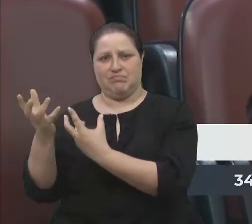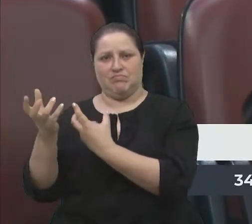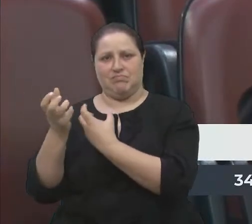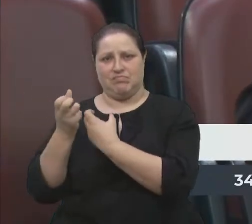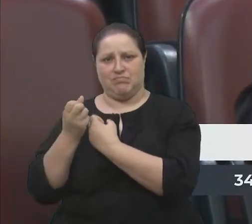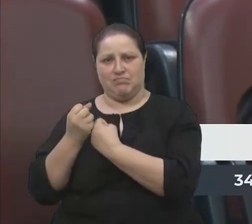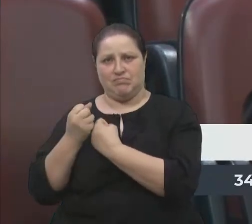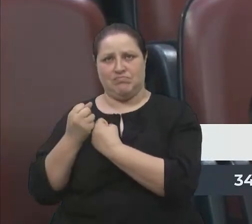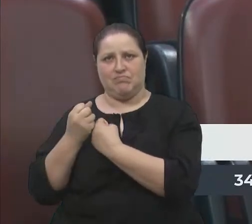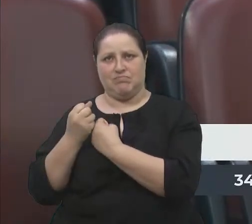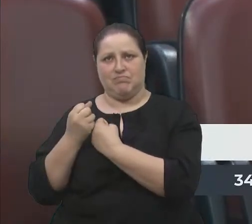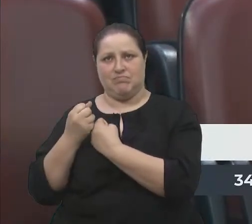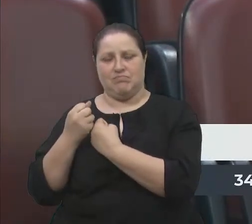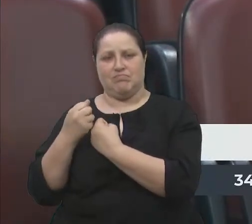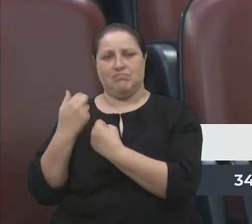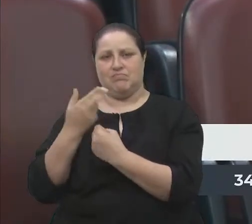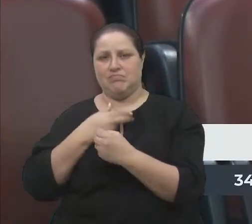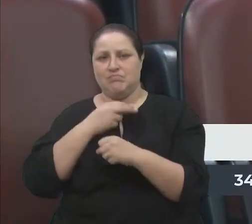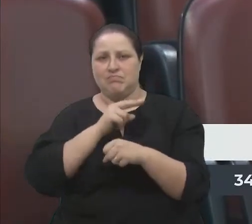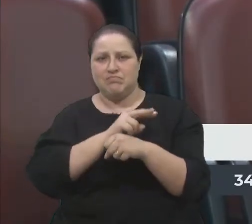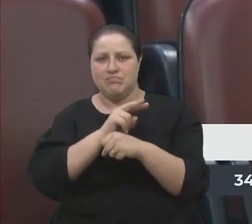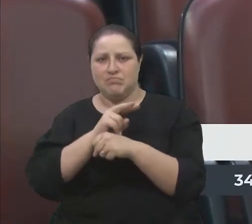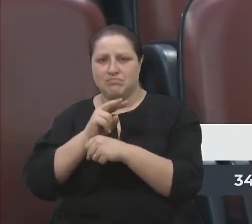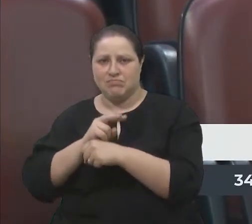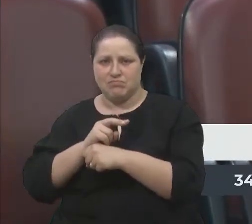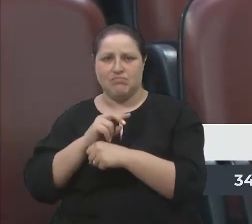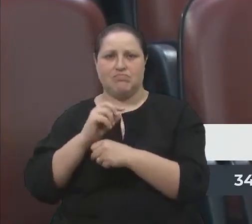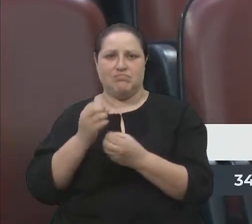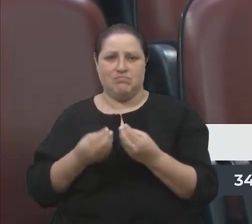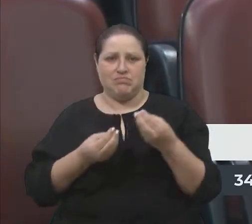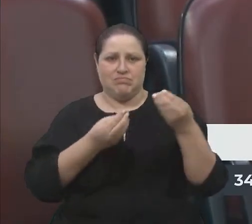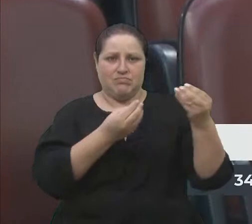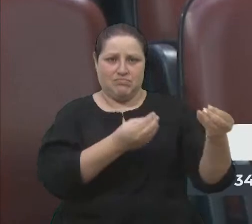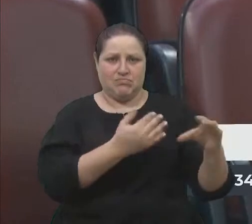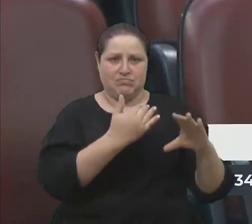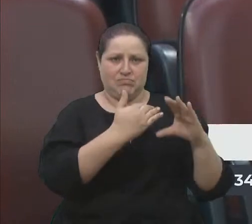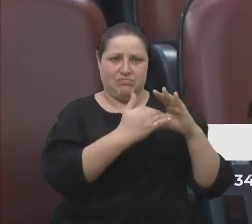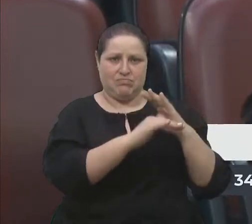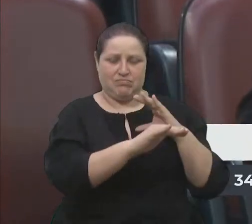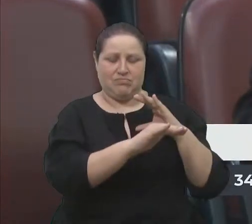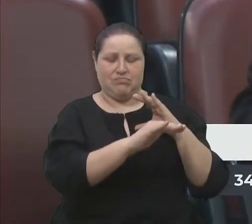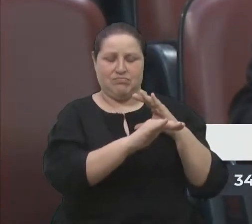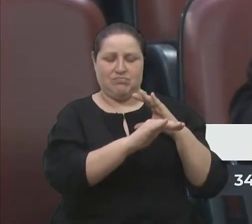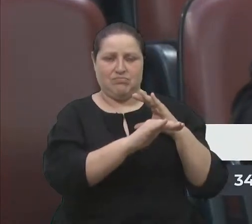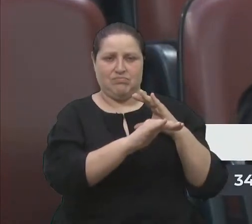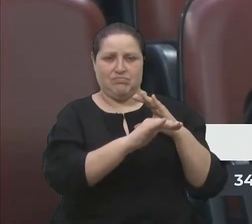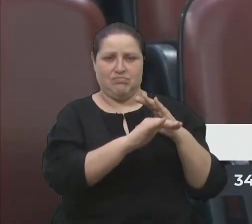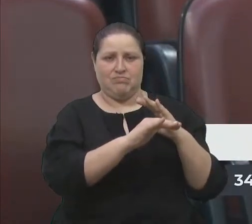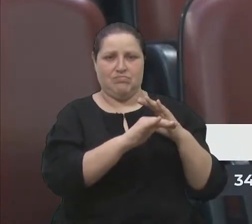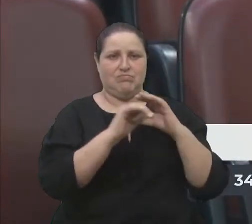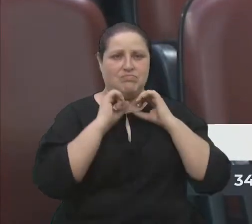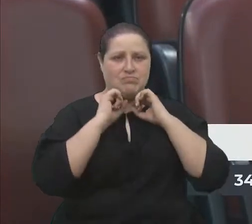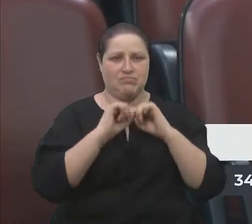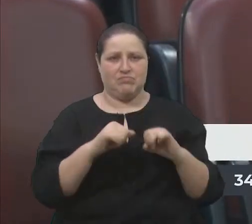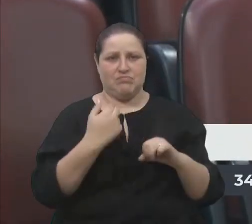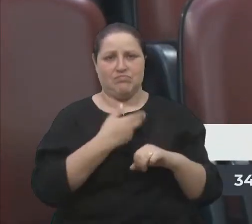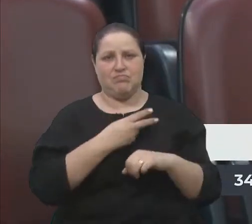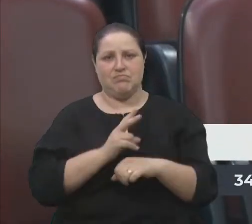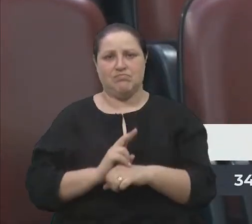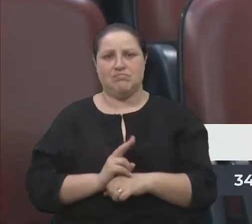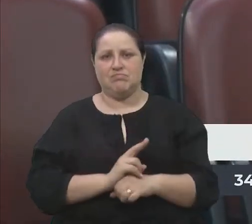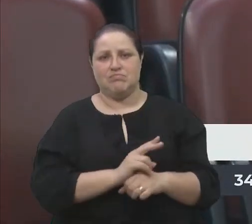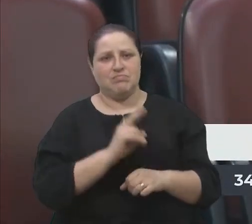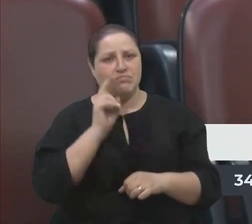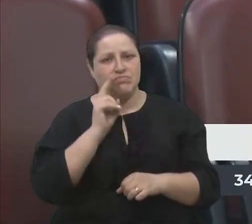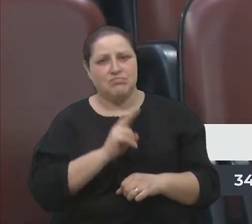nós ficamos cuidando. Depois que nós mandamos para a secretaria, nós ficamos vigiando, para ver